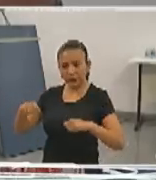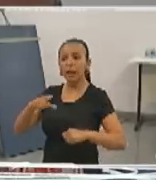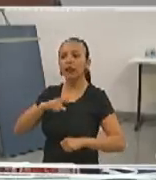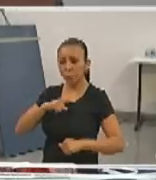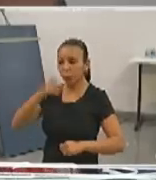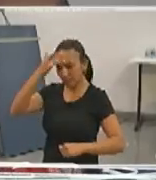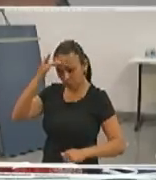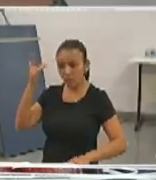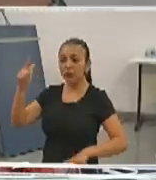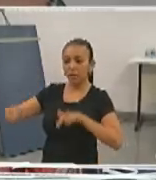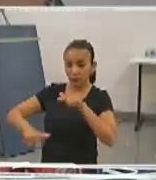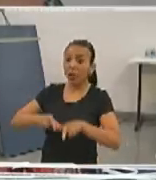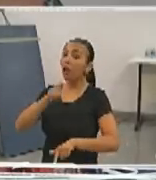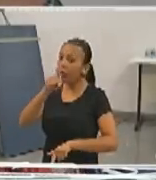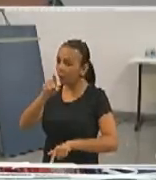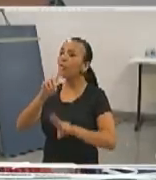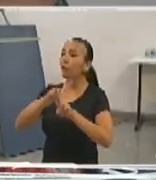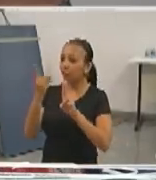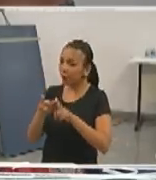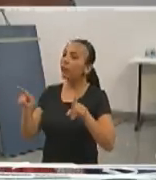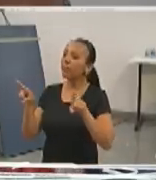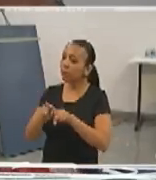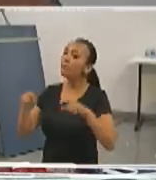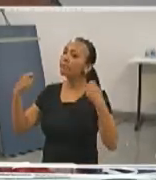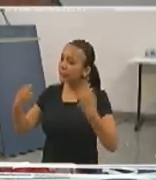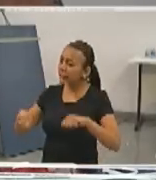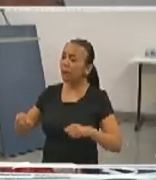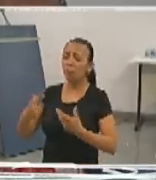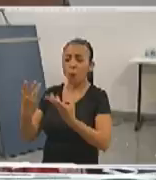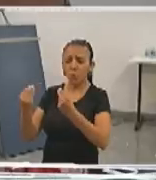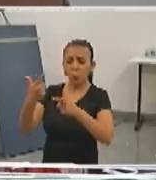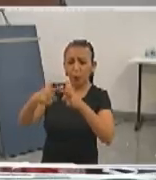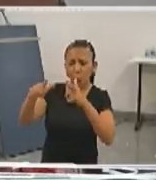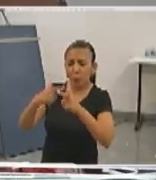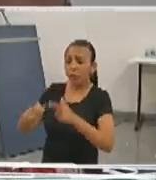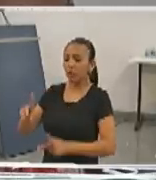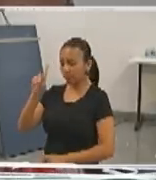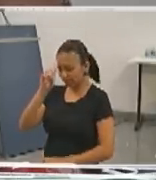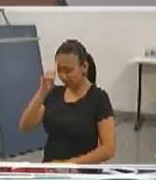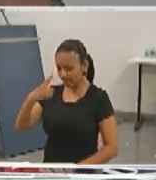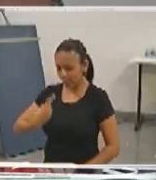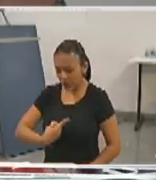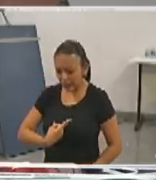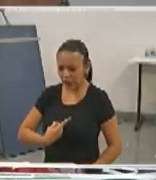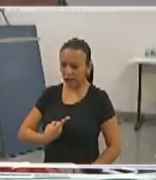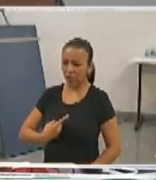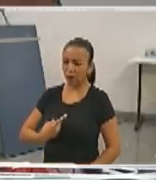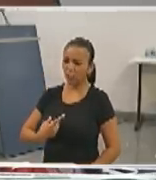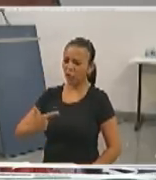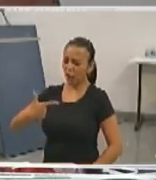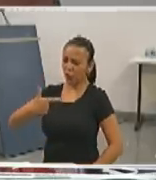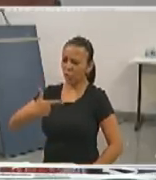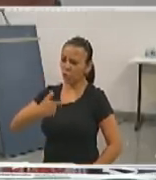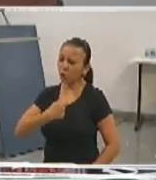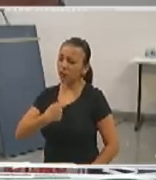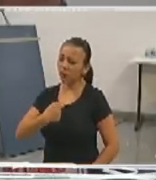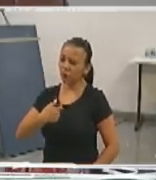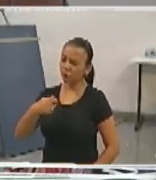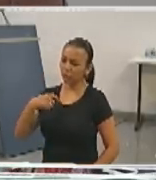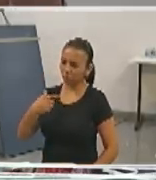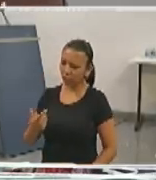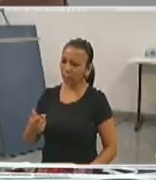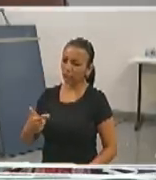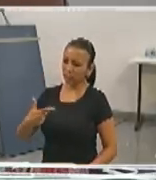servidores lá na UFGD, porque nós temos muitos problemas de depressão, de suicídio, tudo isso. A gente precisa...